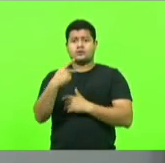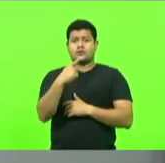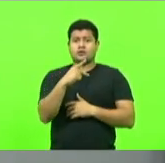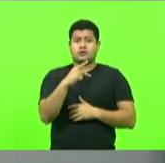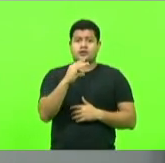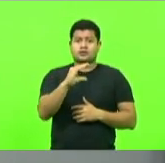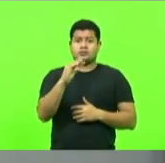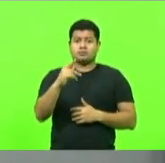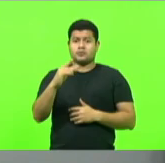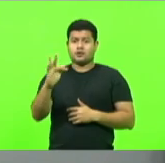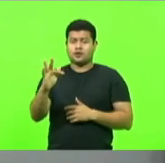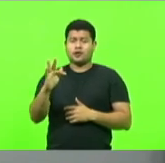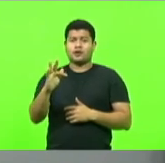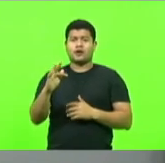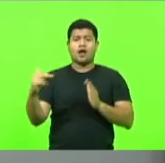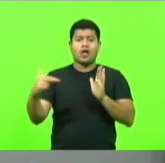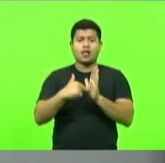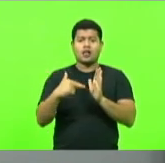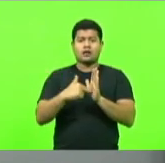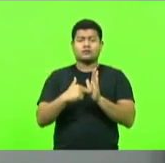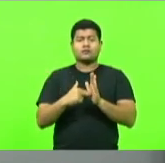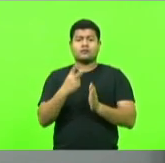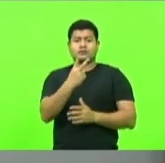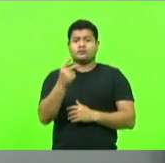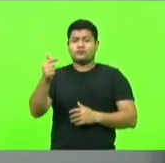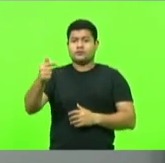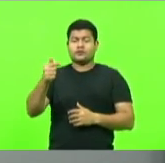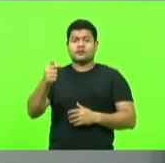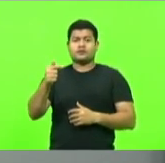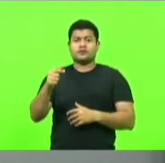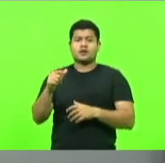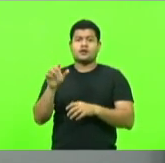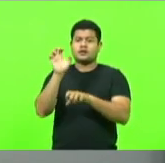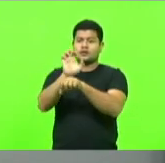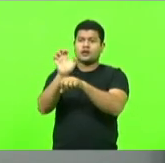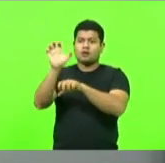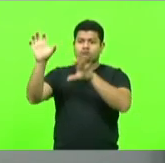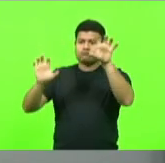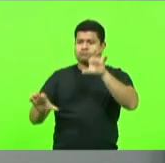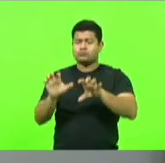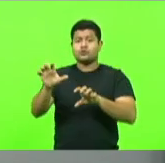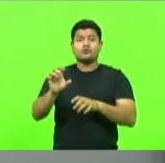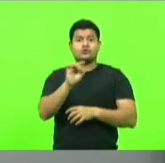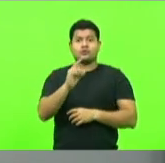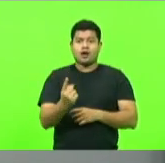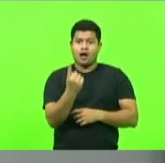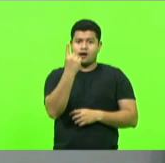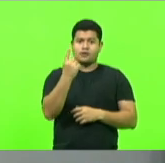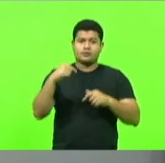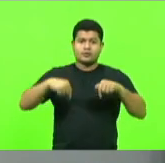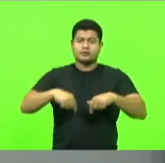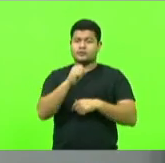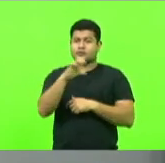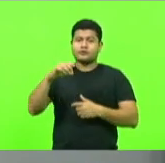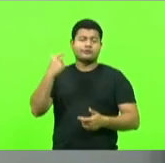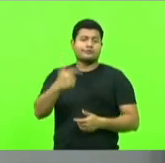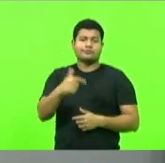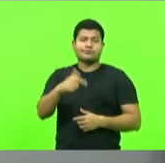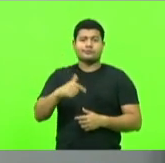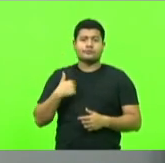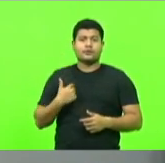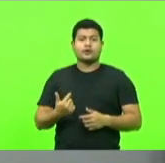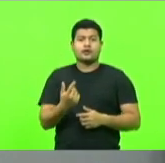nota dos 27 estados-membros, só Santa Catarina não tem, que vai ajudar. A gente pode destinar